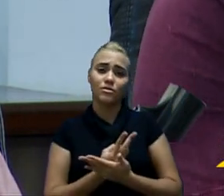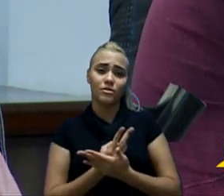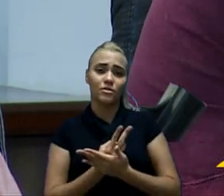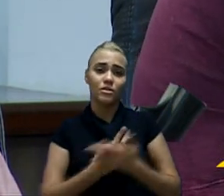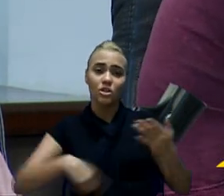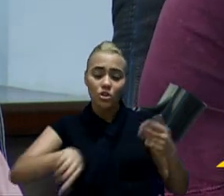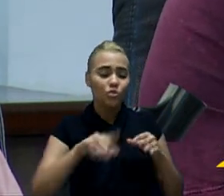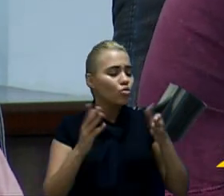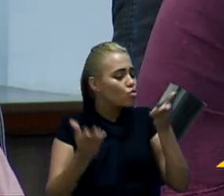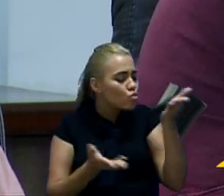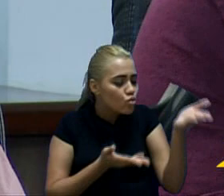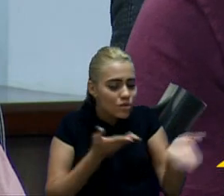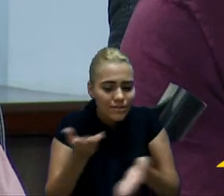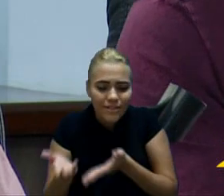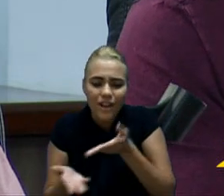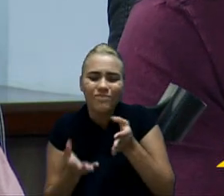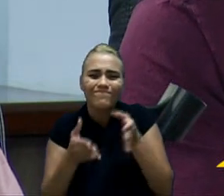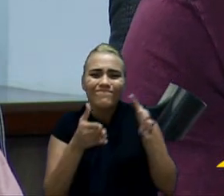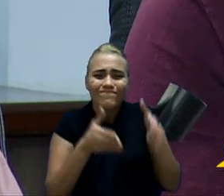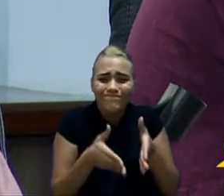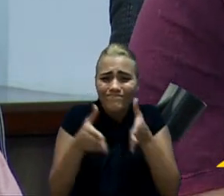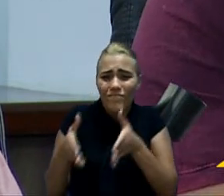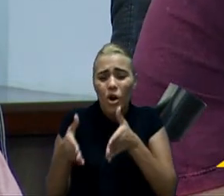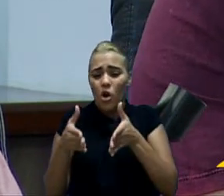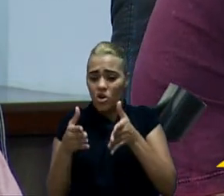todo esse cuidado que a gente tem com o orçamento